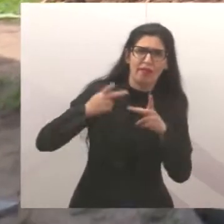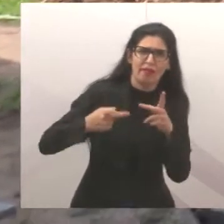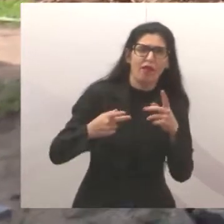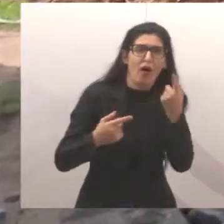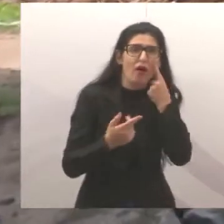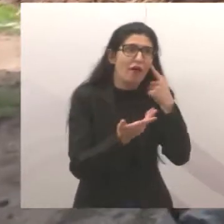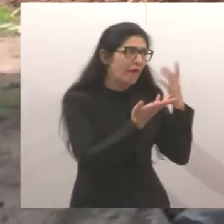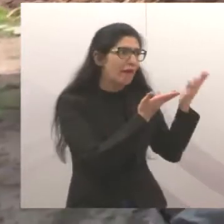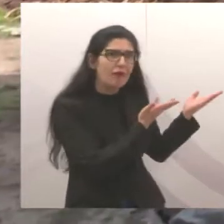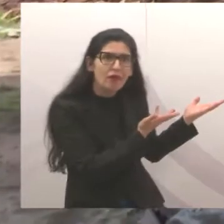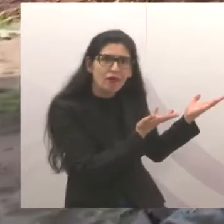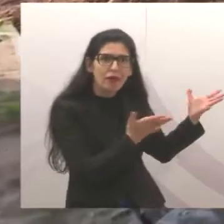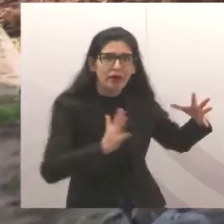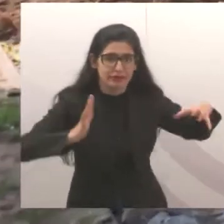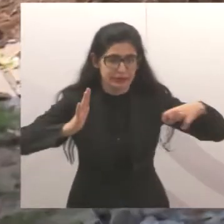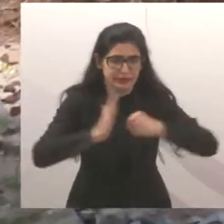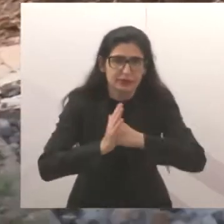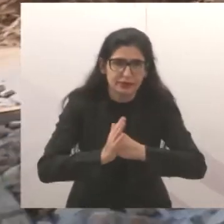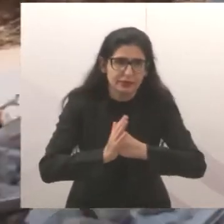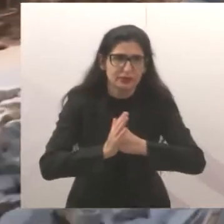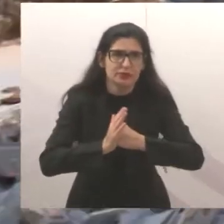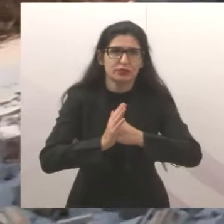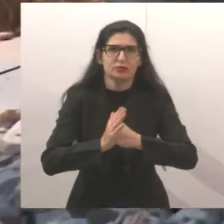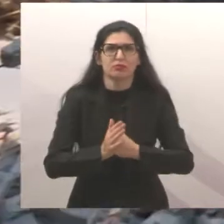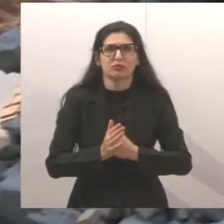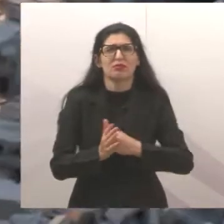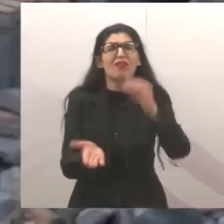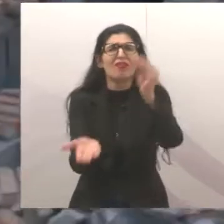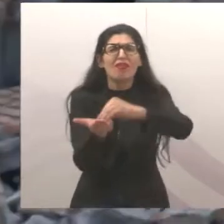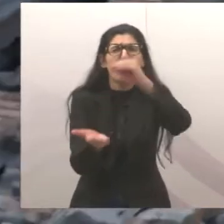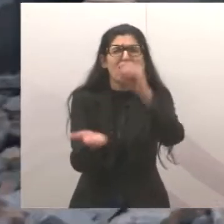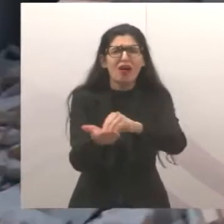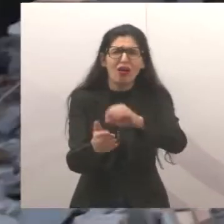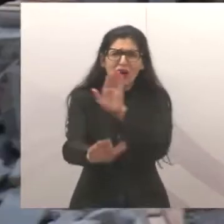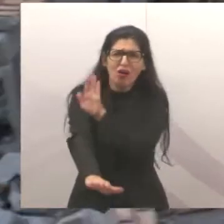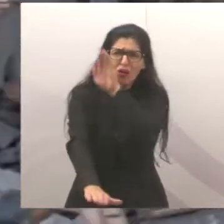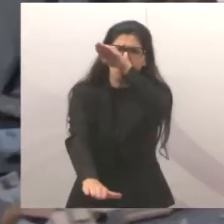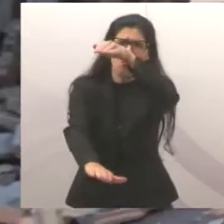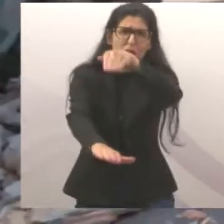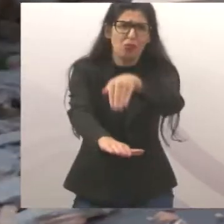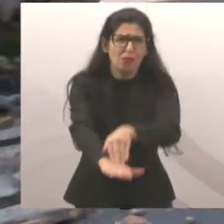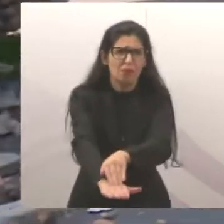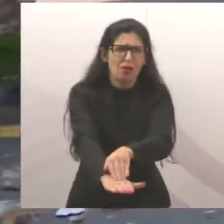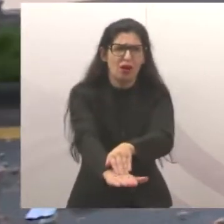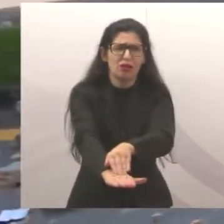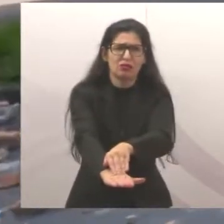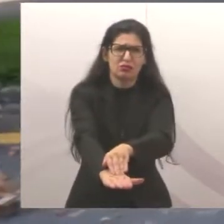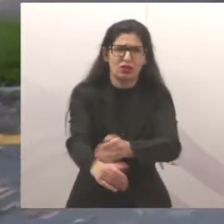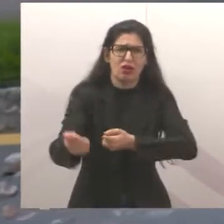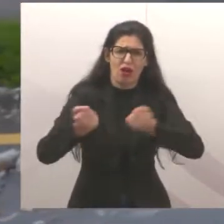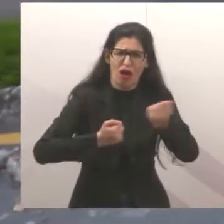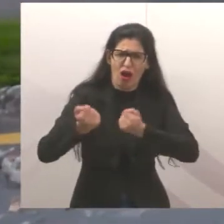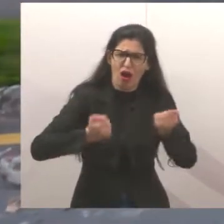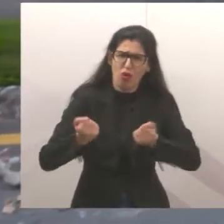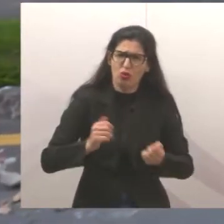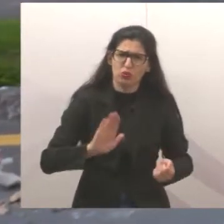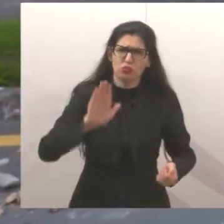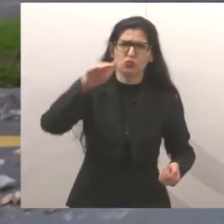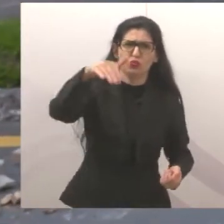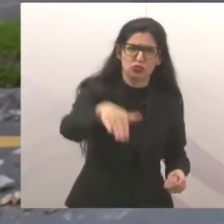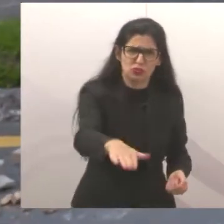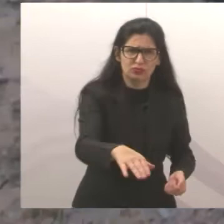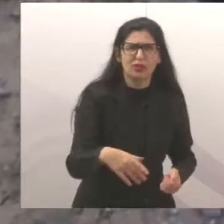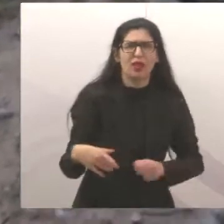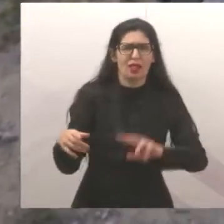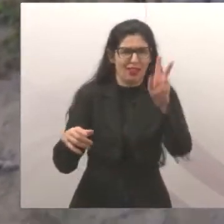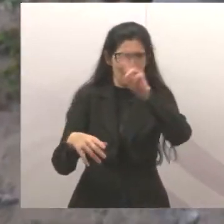eleição eles vêm, aí eles vêm. Eu queria, não o senhor, porque o senhor veio, o senhor pôs o pé na estrada, veio aqui e fez o esforço, senhor. Mas os outros alguns que viessem aqui na época